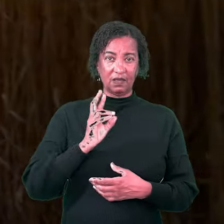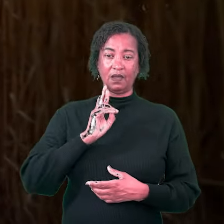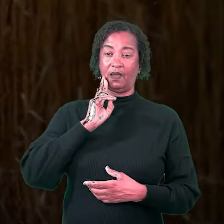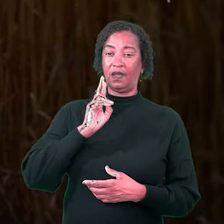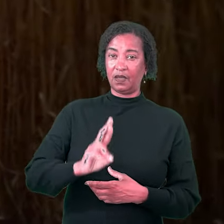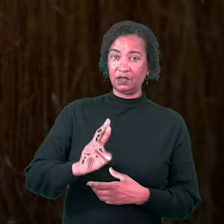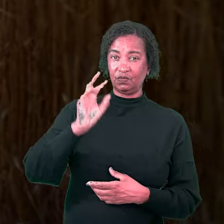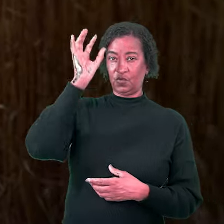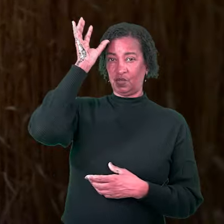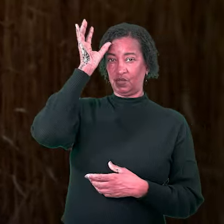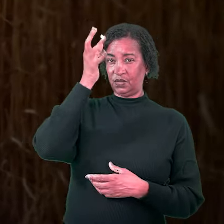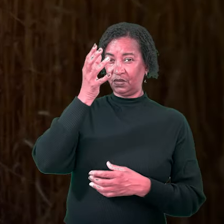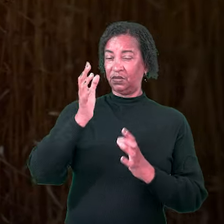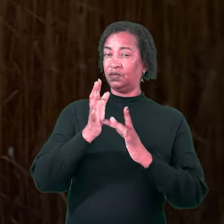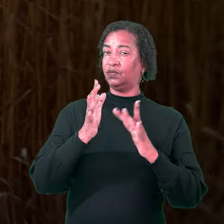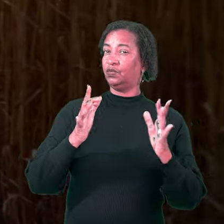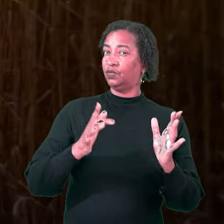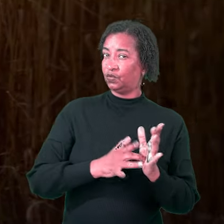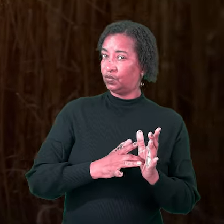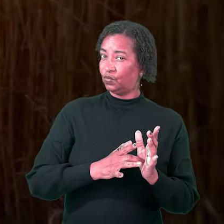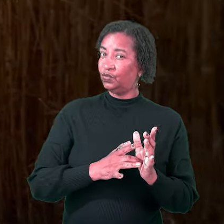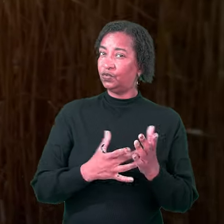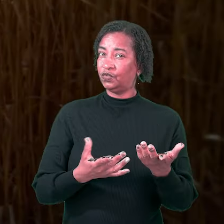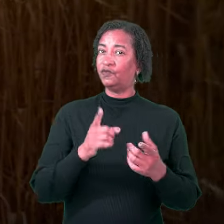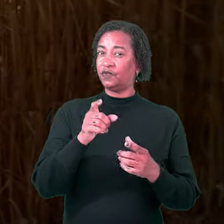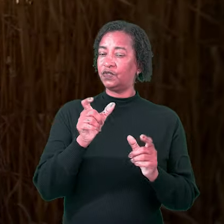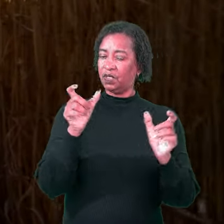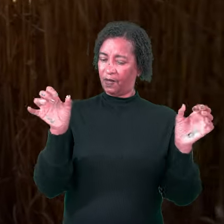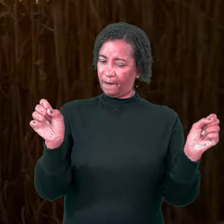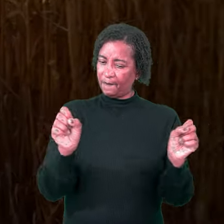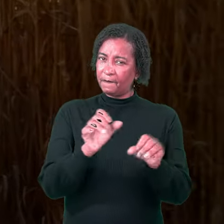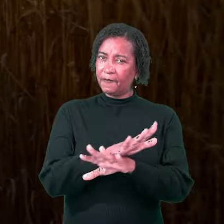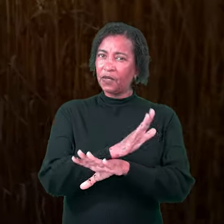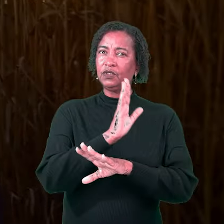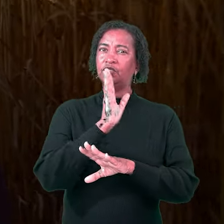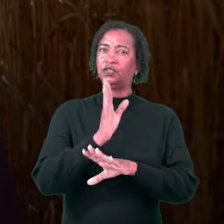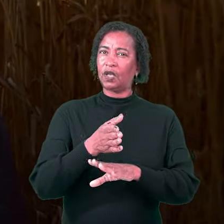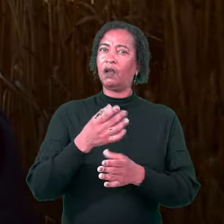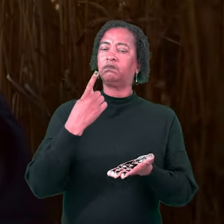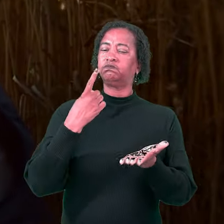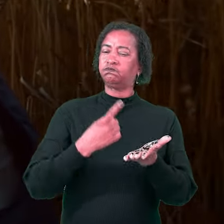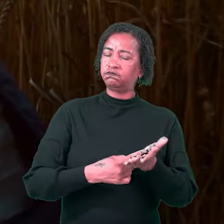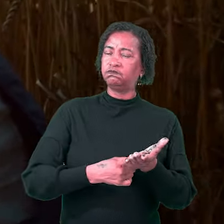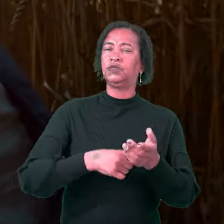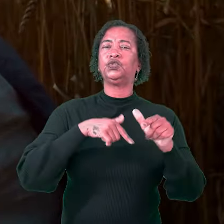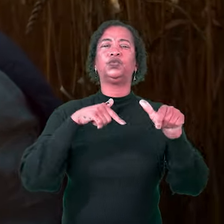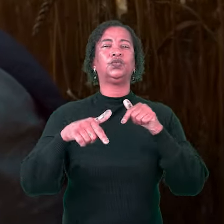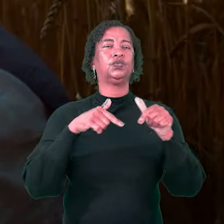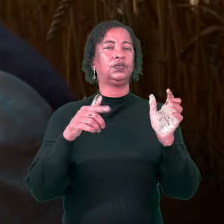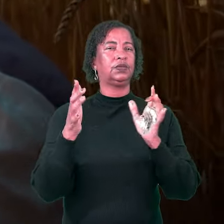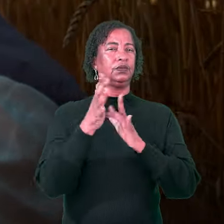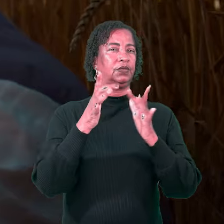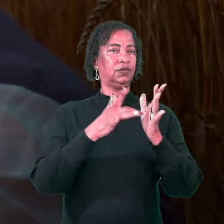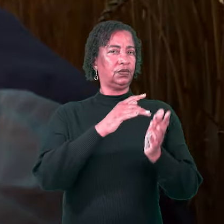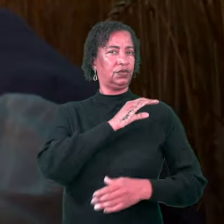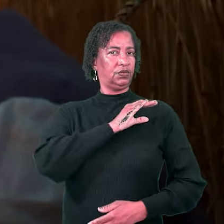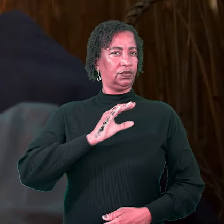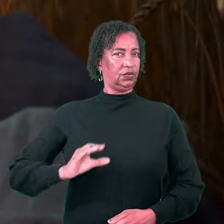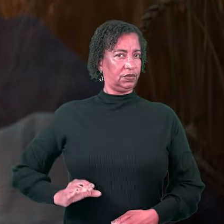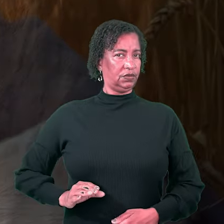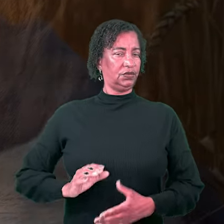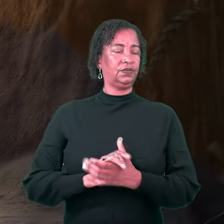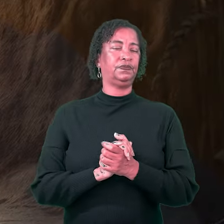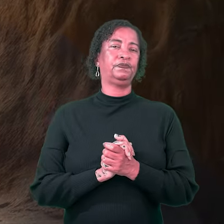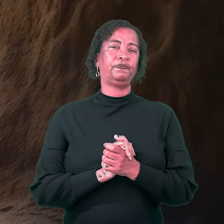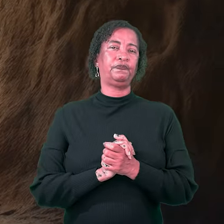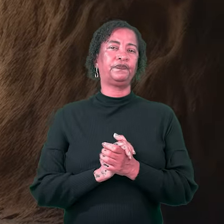e das soluções de Jesus? Você está pronto a comprometer-se com a obra de Jesus Cristo? Jesus